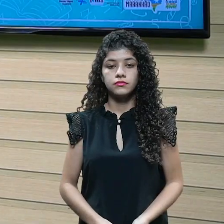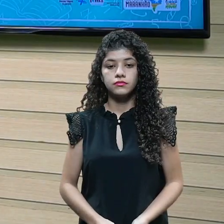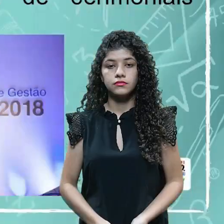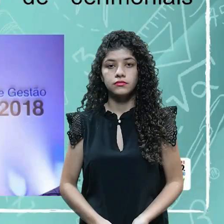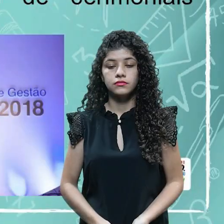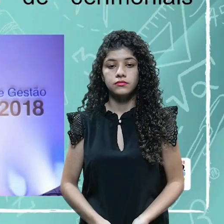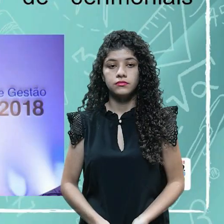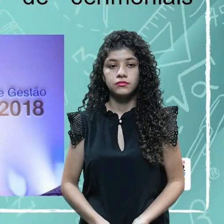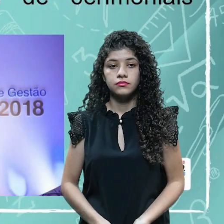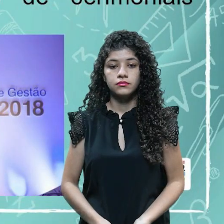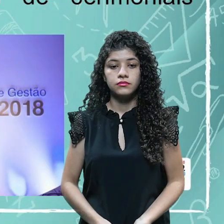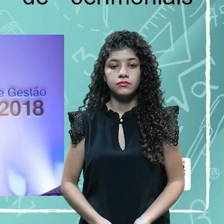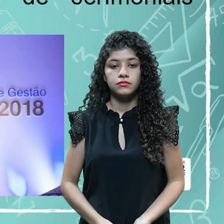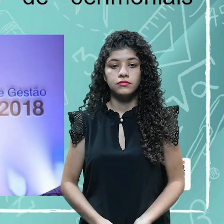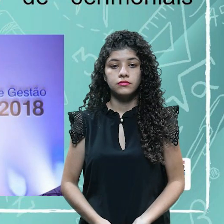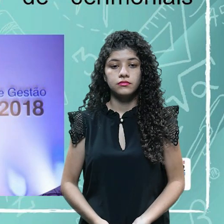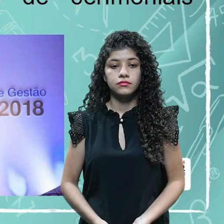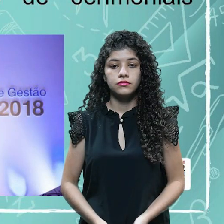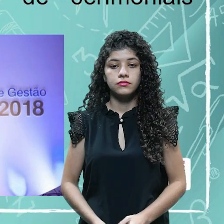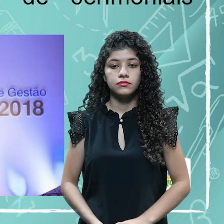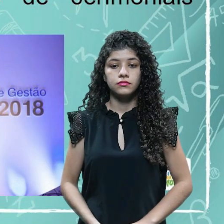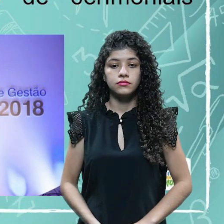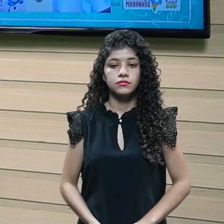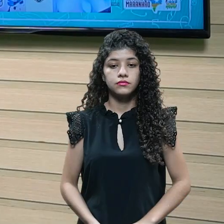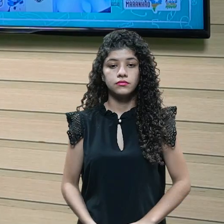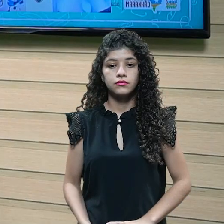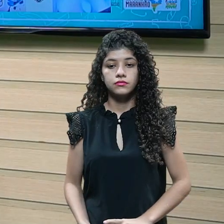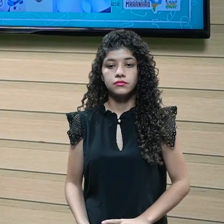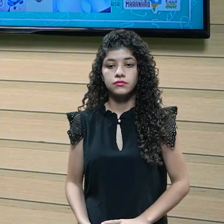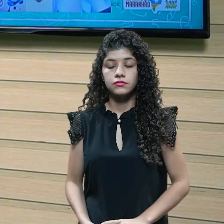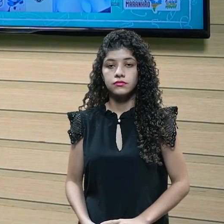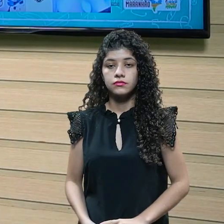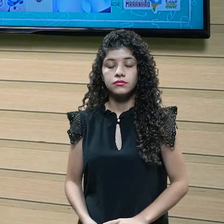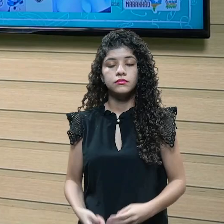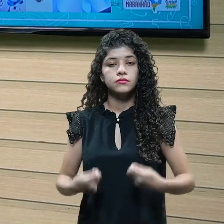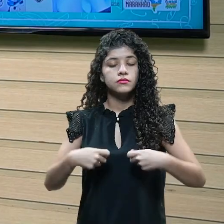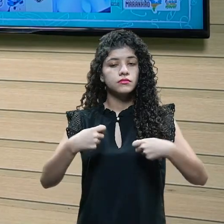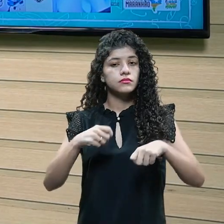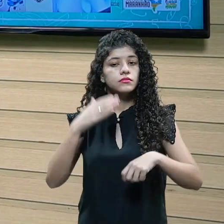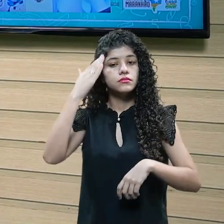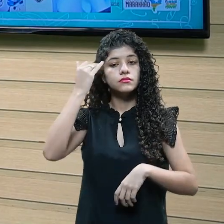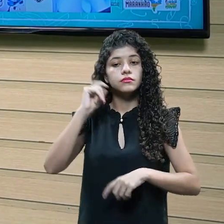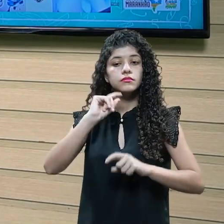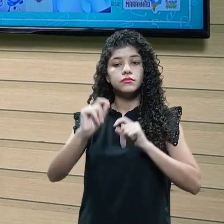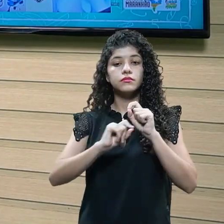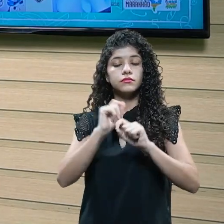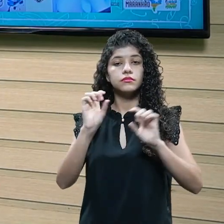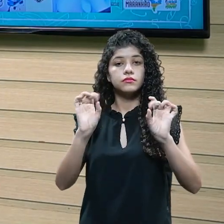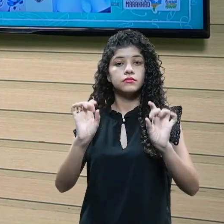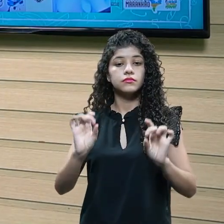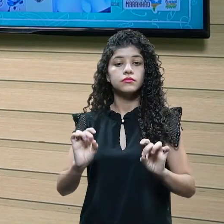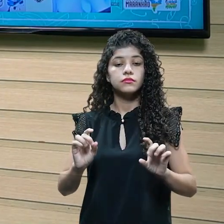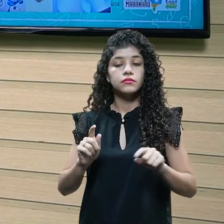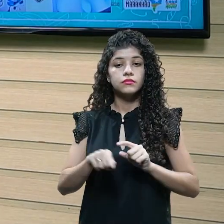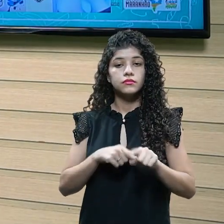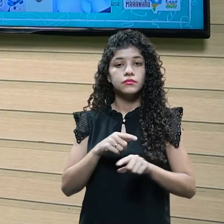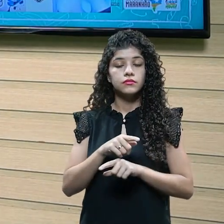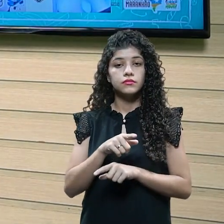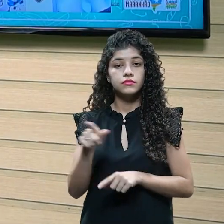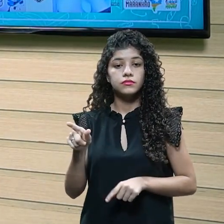precedência. Então, o que a gente precisa saber, em especial, que geralmente, vocês já